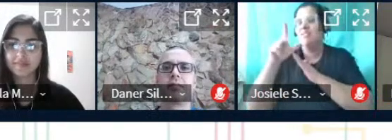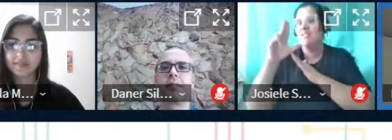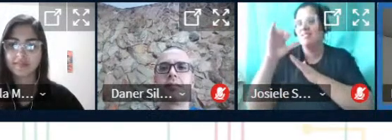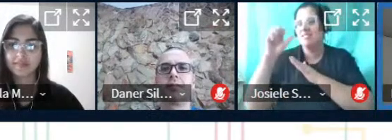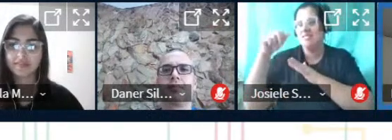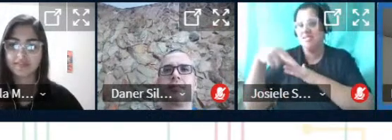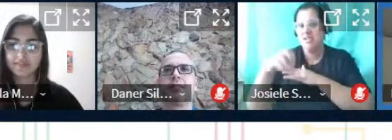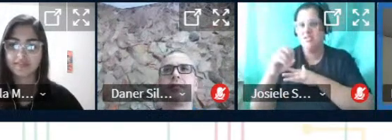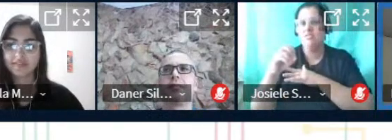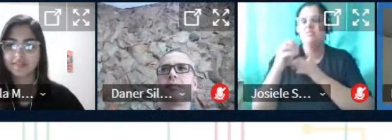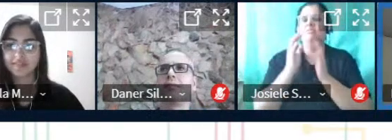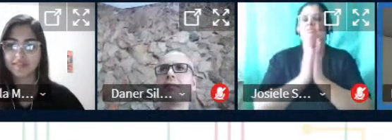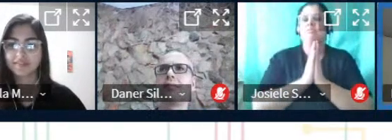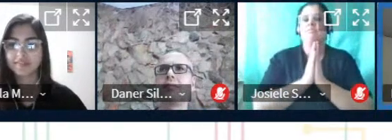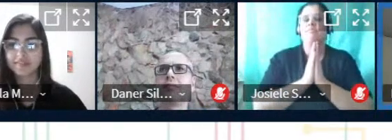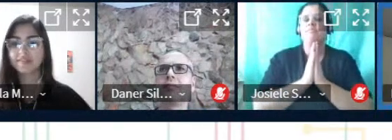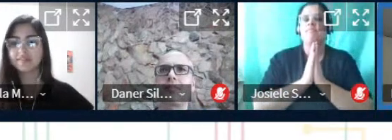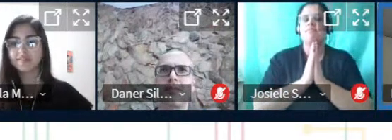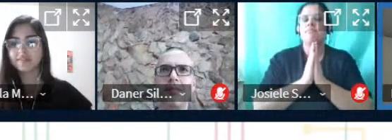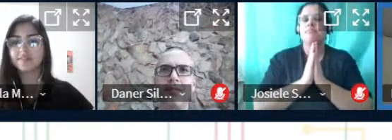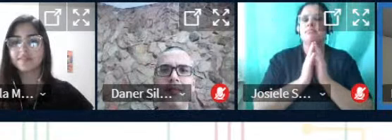então tá